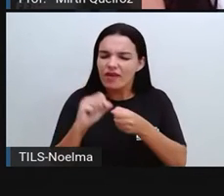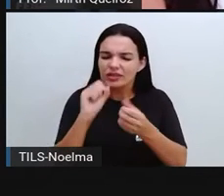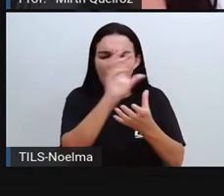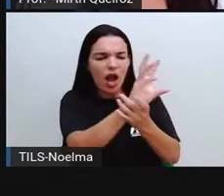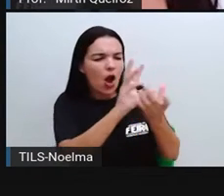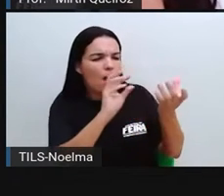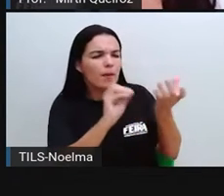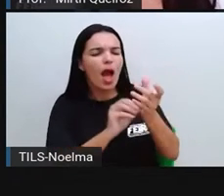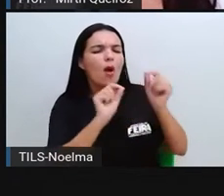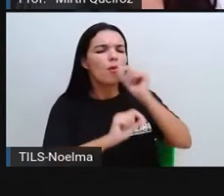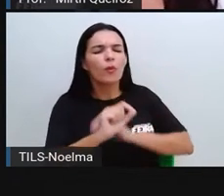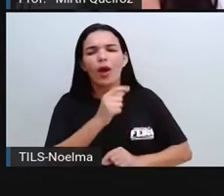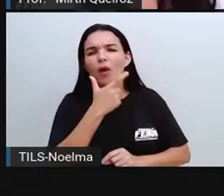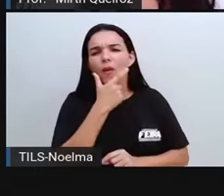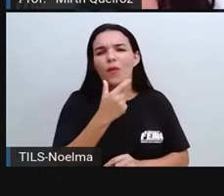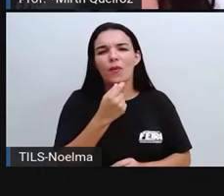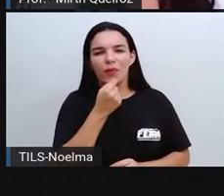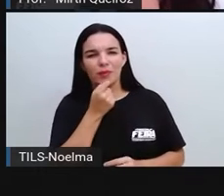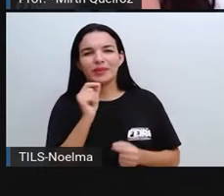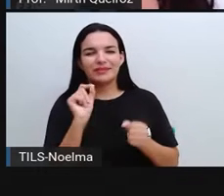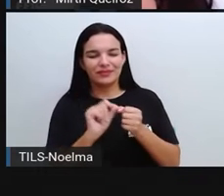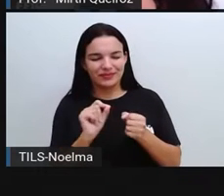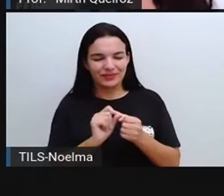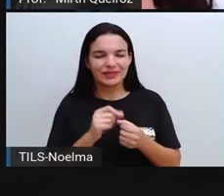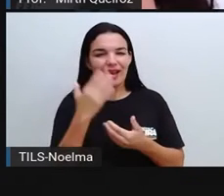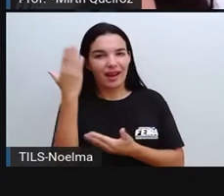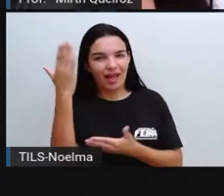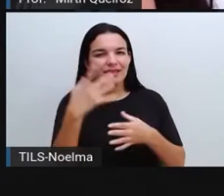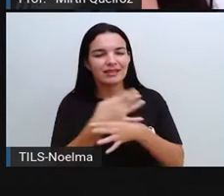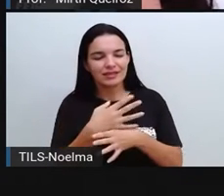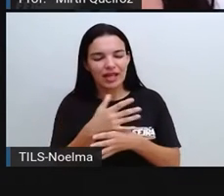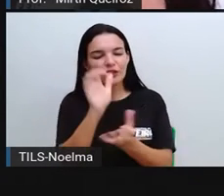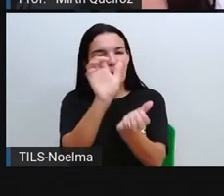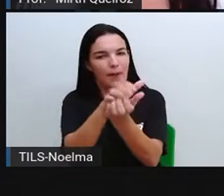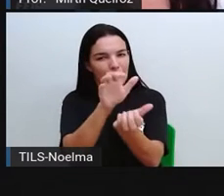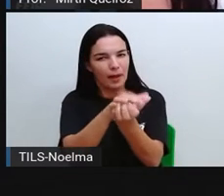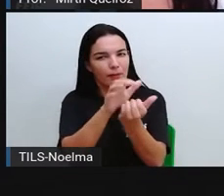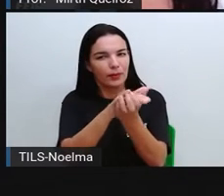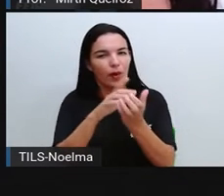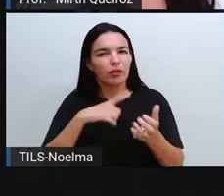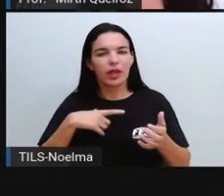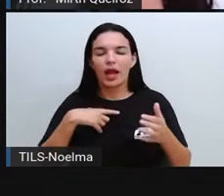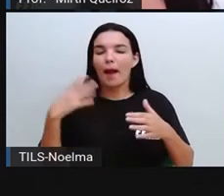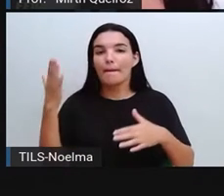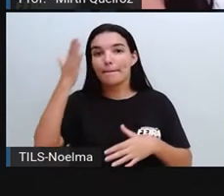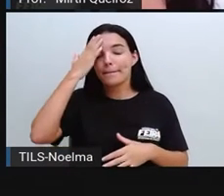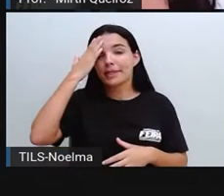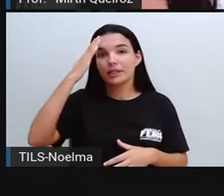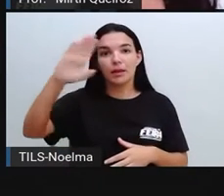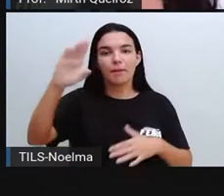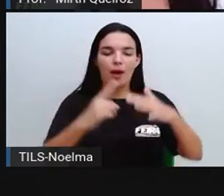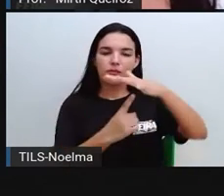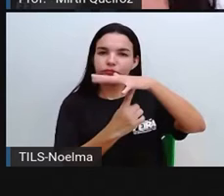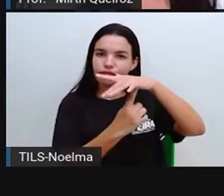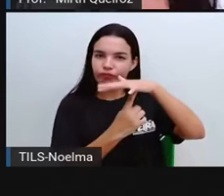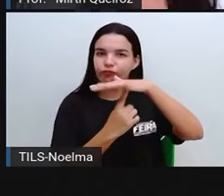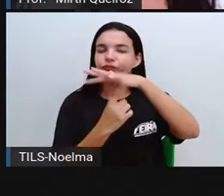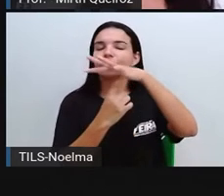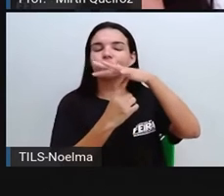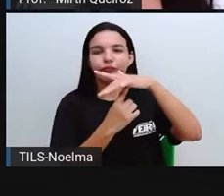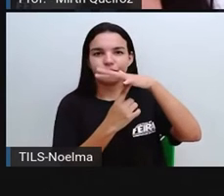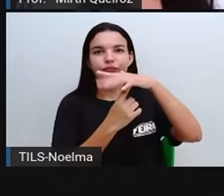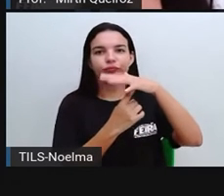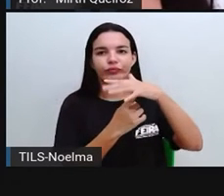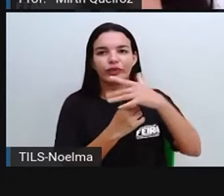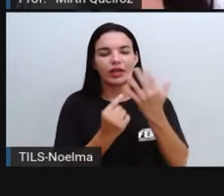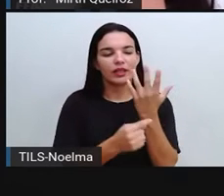principalmente no Alto do Moura, em Caruaru, que é onde tem a feira, né? Uma das maiores feiras